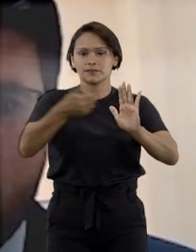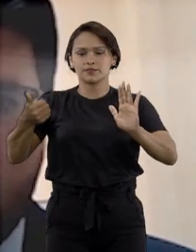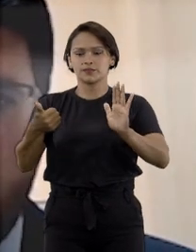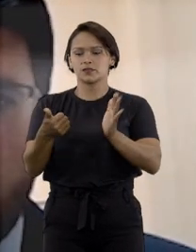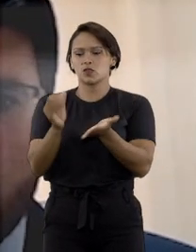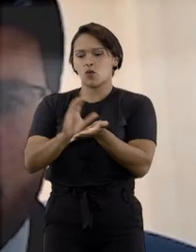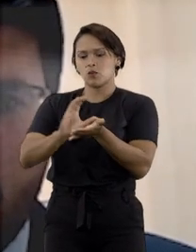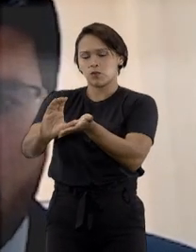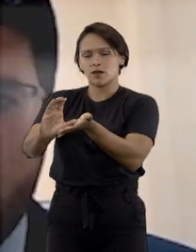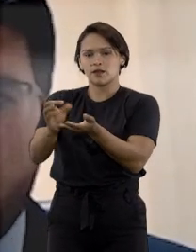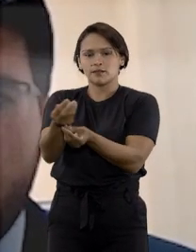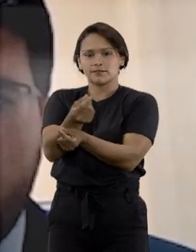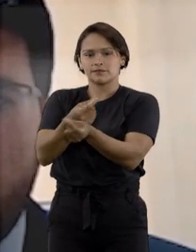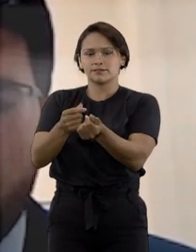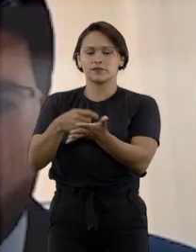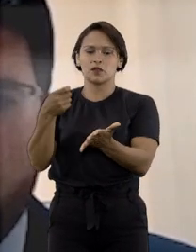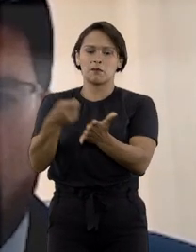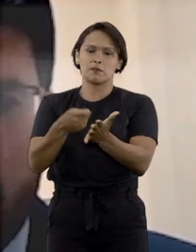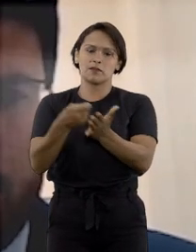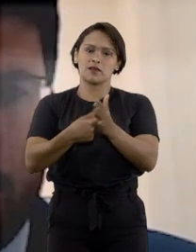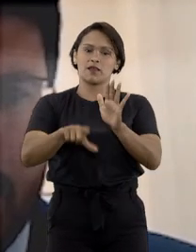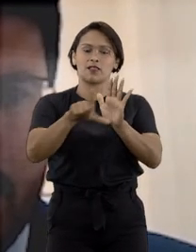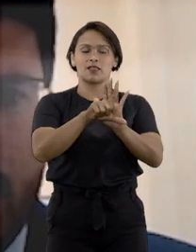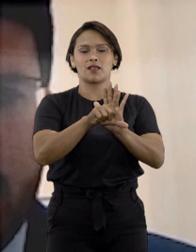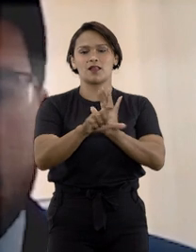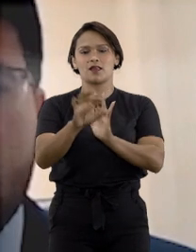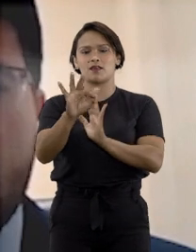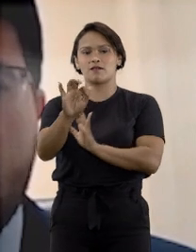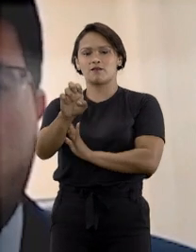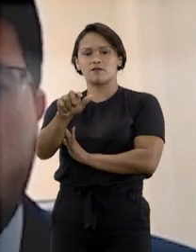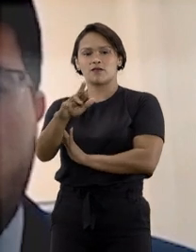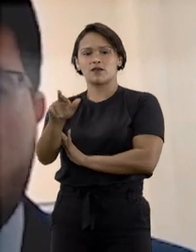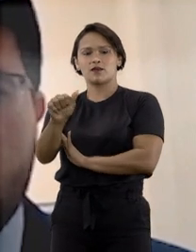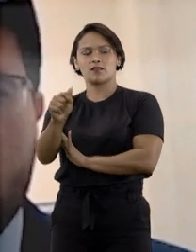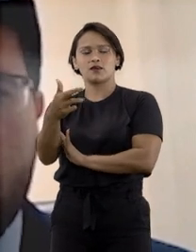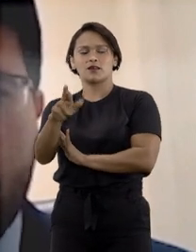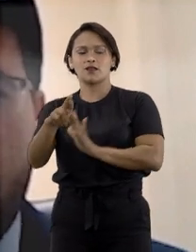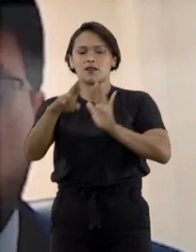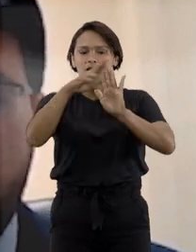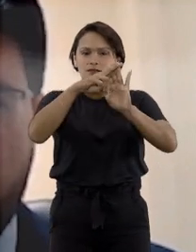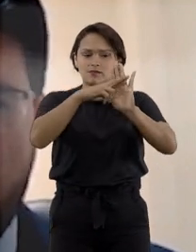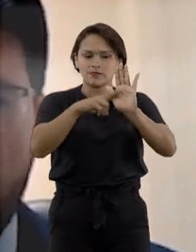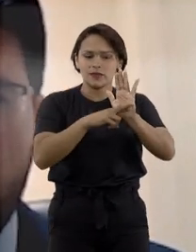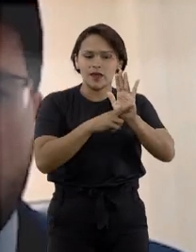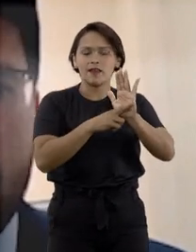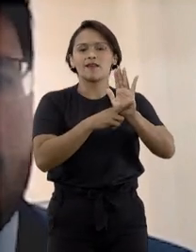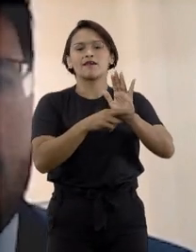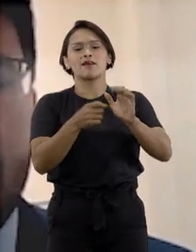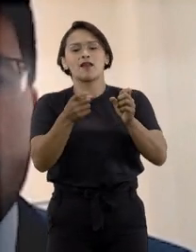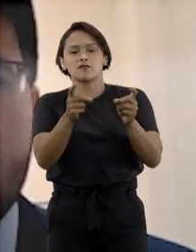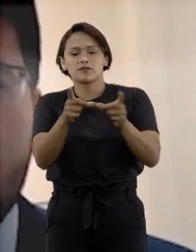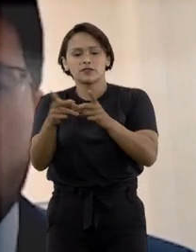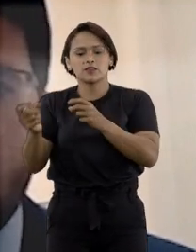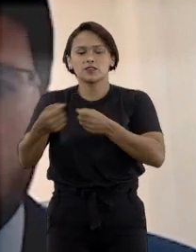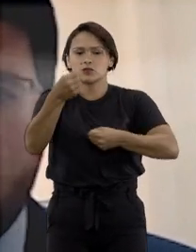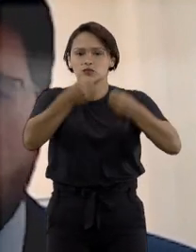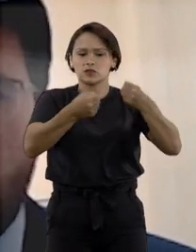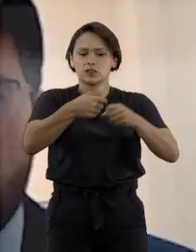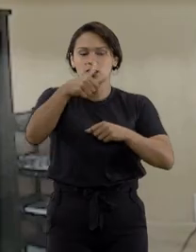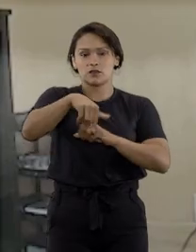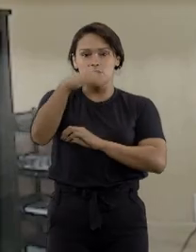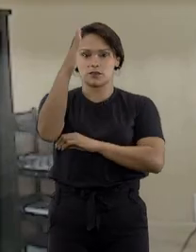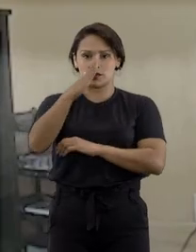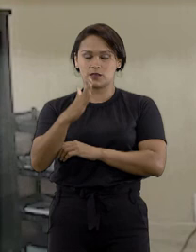pagamento das indenizações previstas na Lei Ferrari, que disciplina as regras para comercialização de veículos automotores no país.